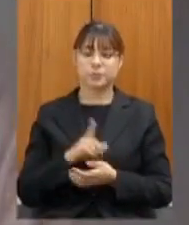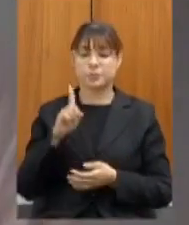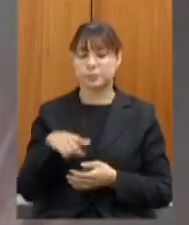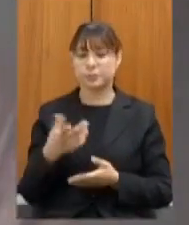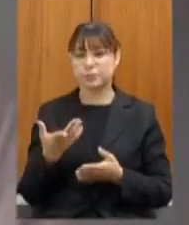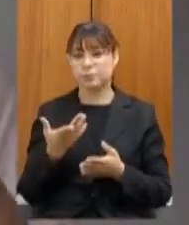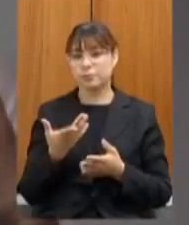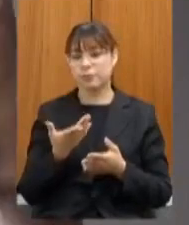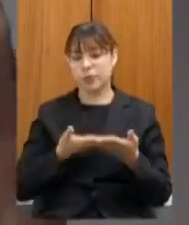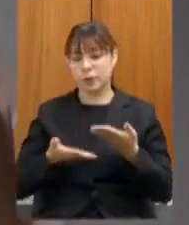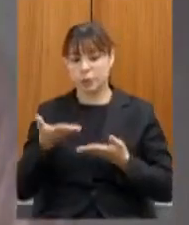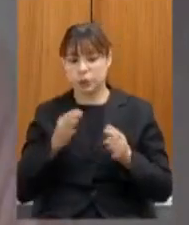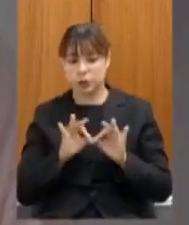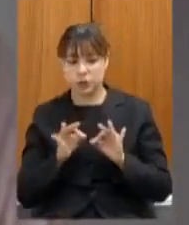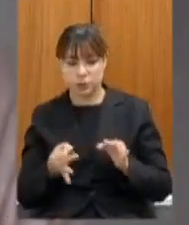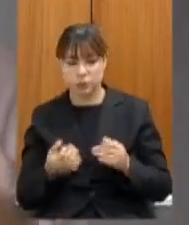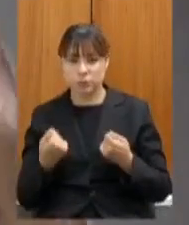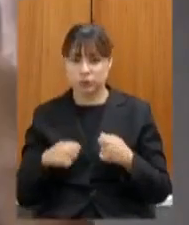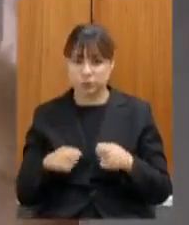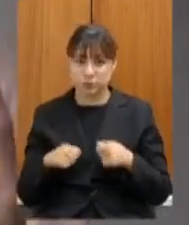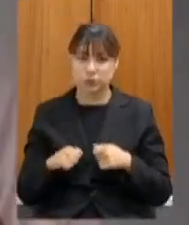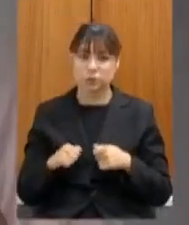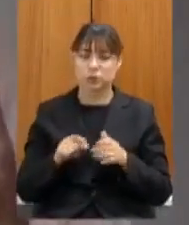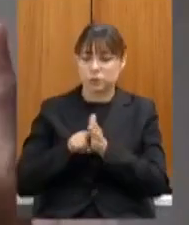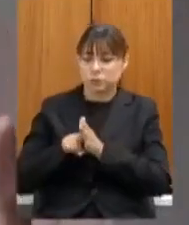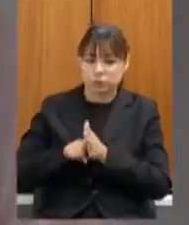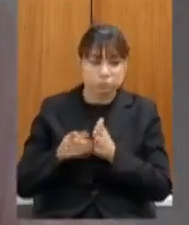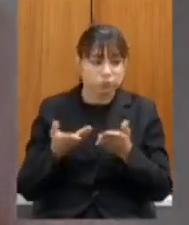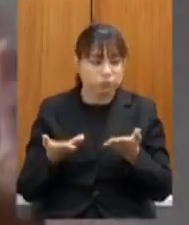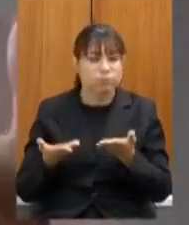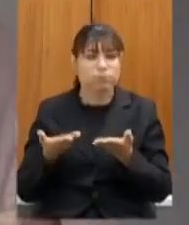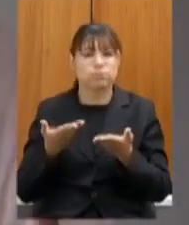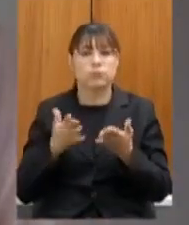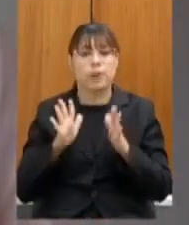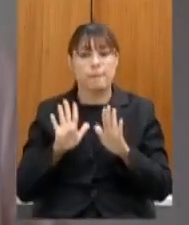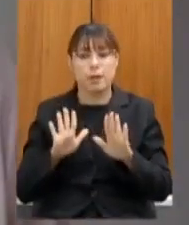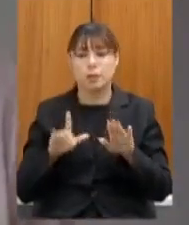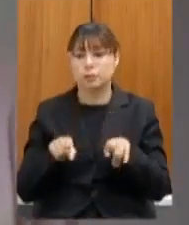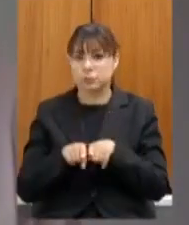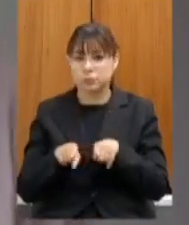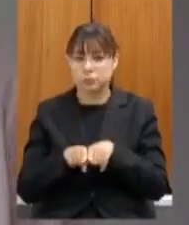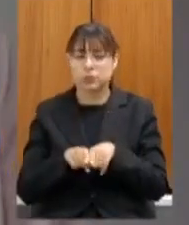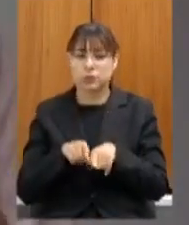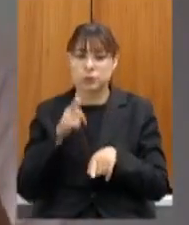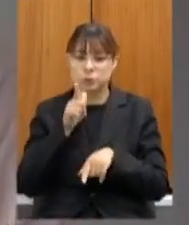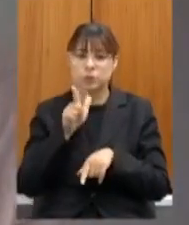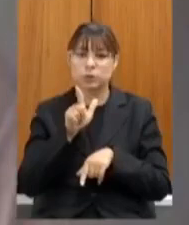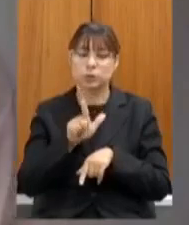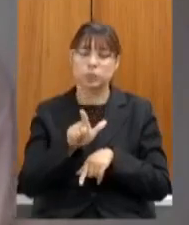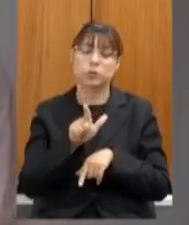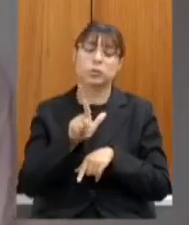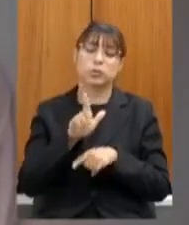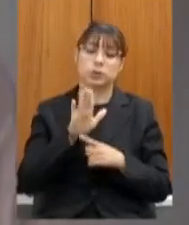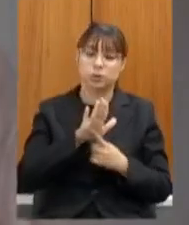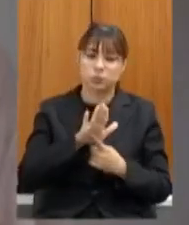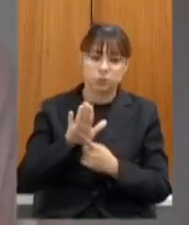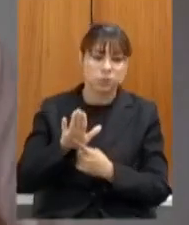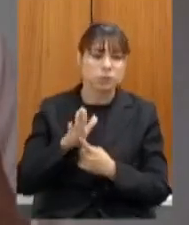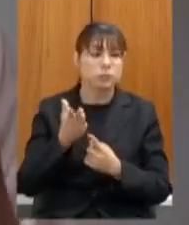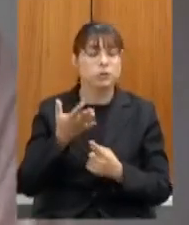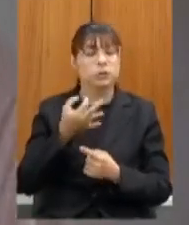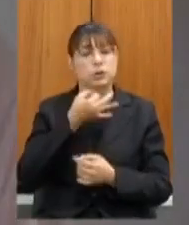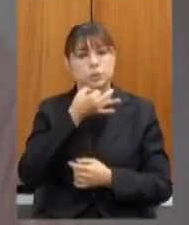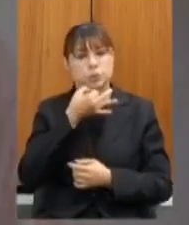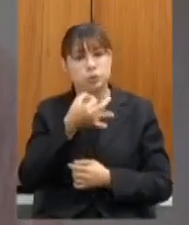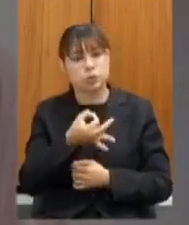simples mas ao mesmo tempo que seja inclusiva que se tenha a possibilidade de apresentação de sugestões